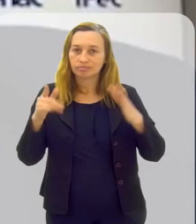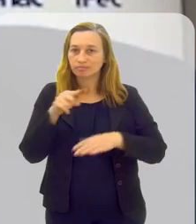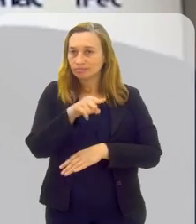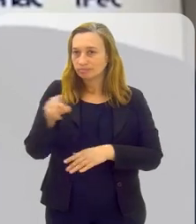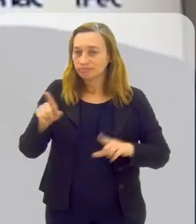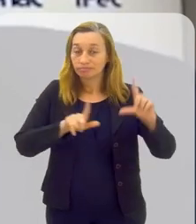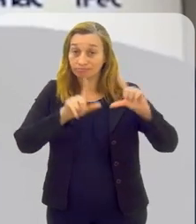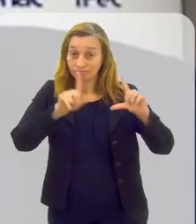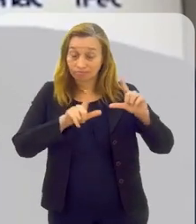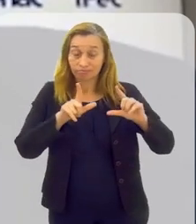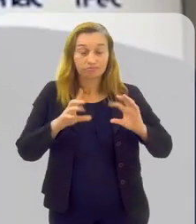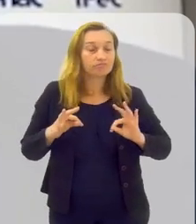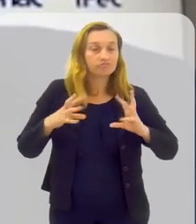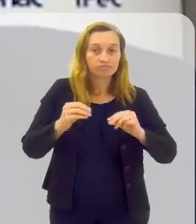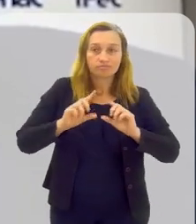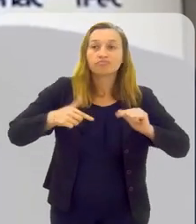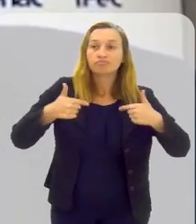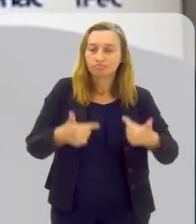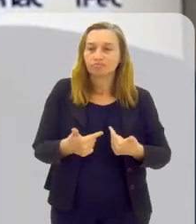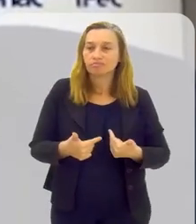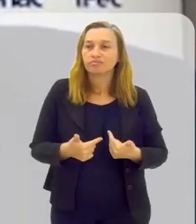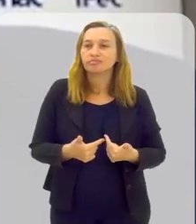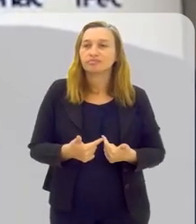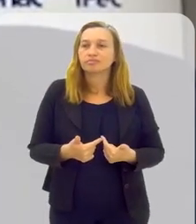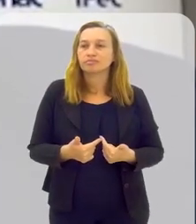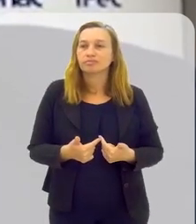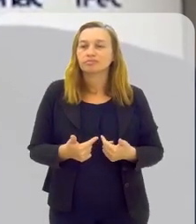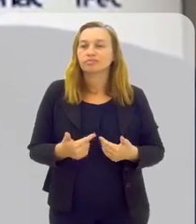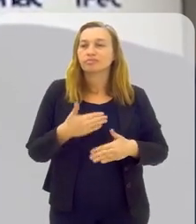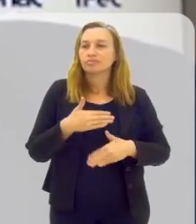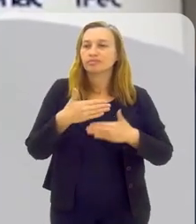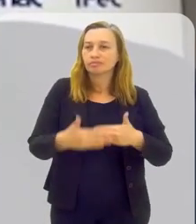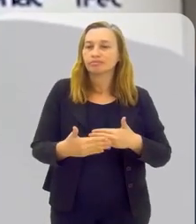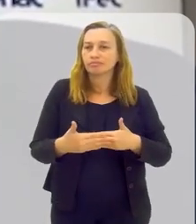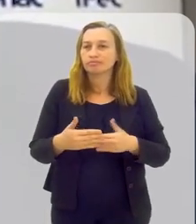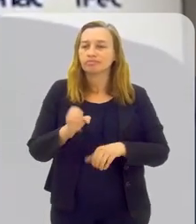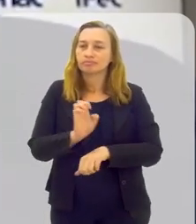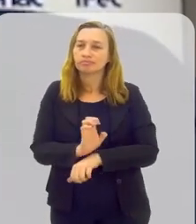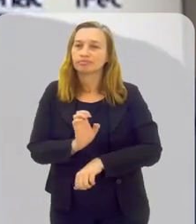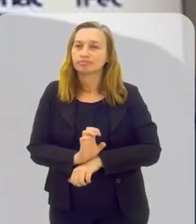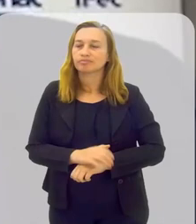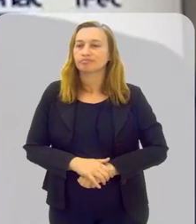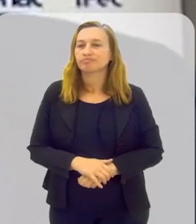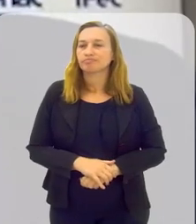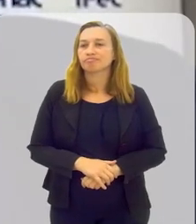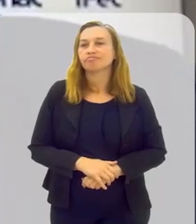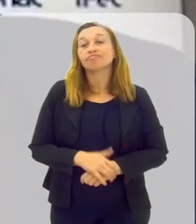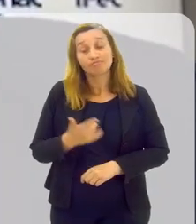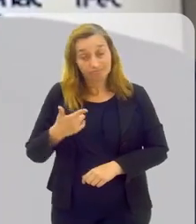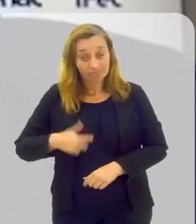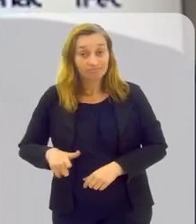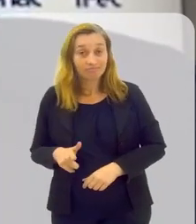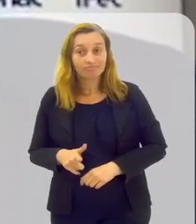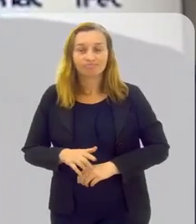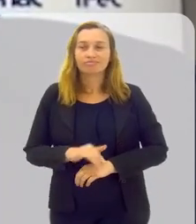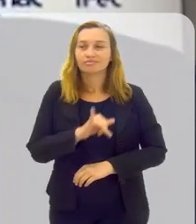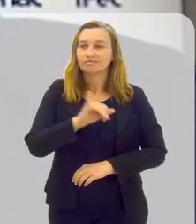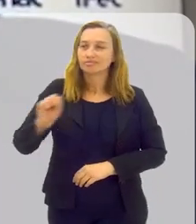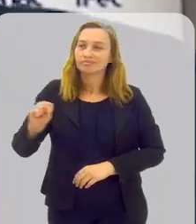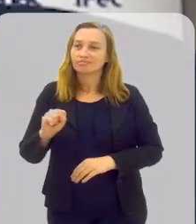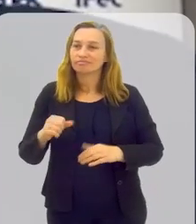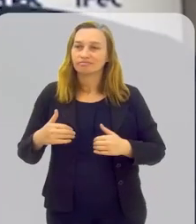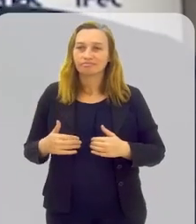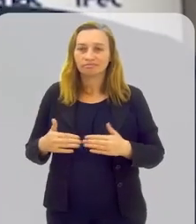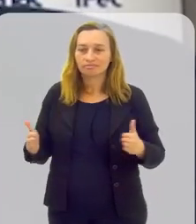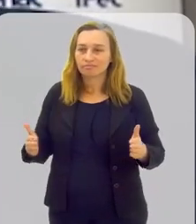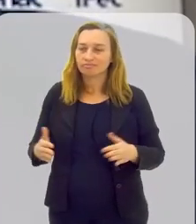parabenizar você pelo programa, por todas as ações que você toma à frente do estado e, mais uma vez, deixar